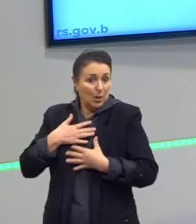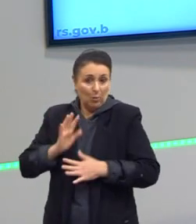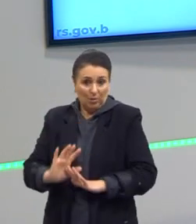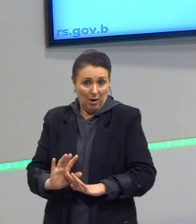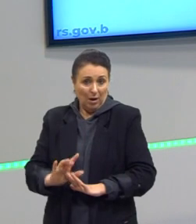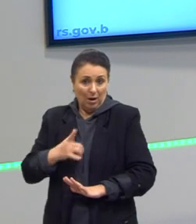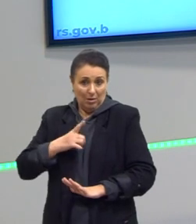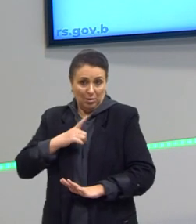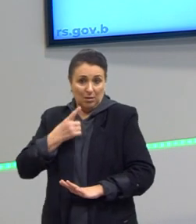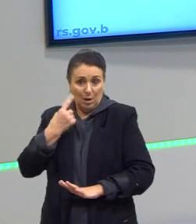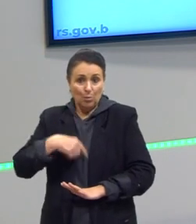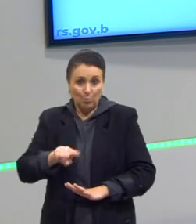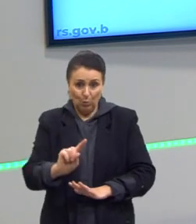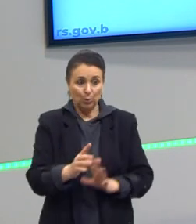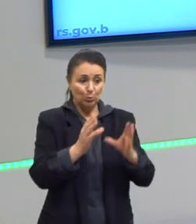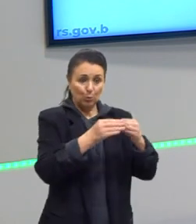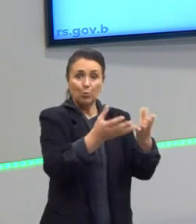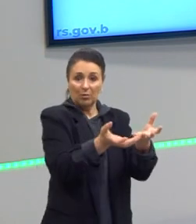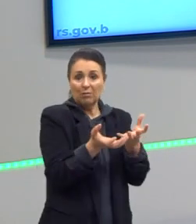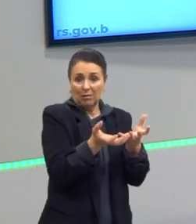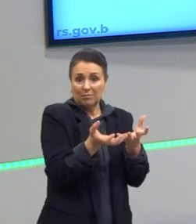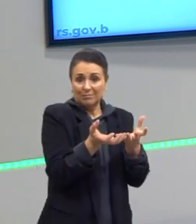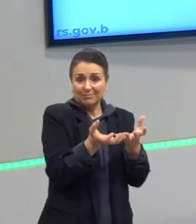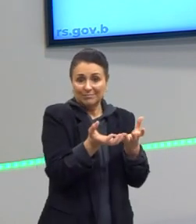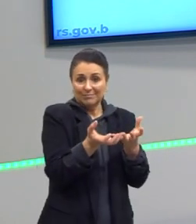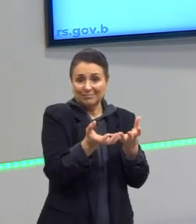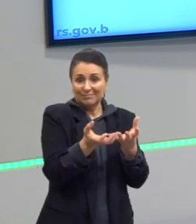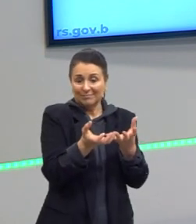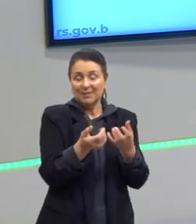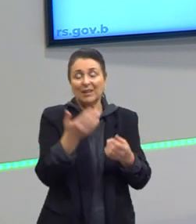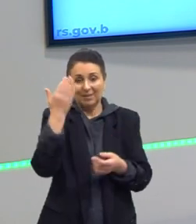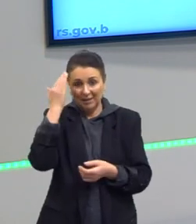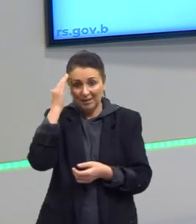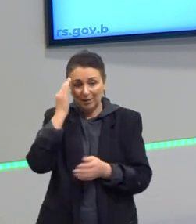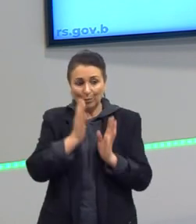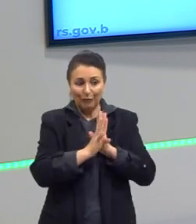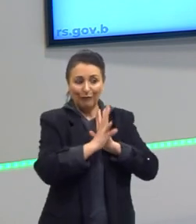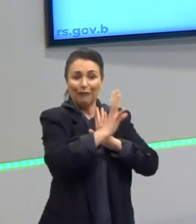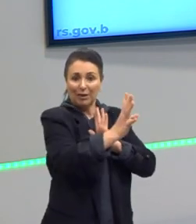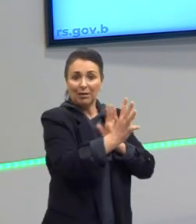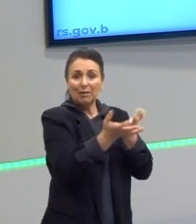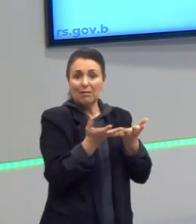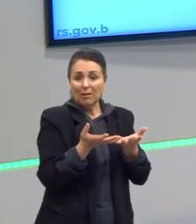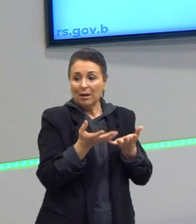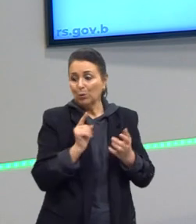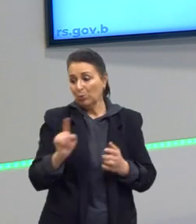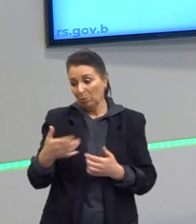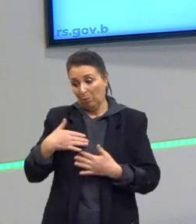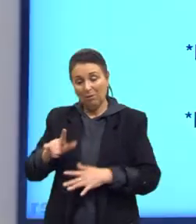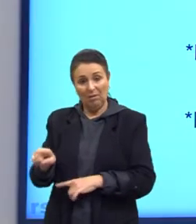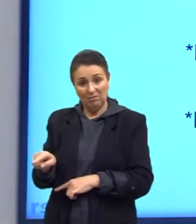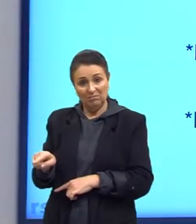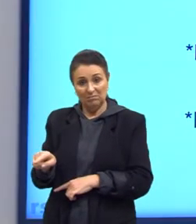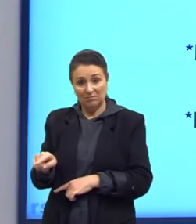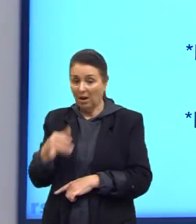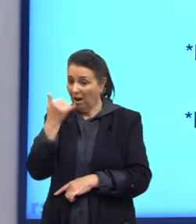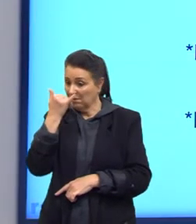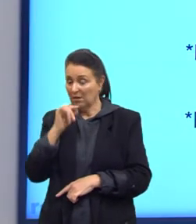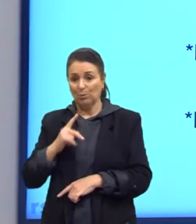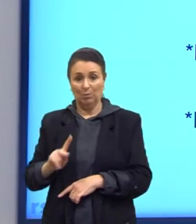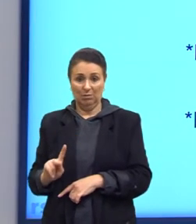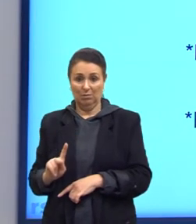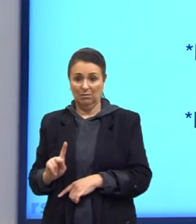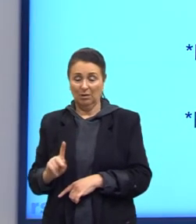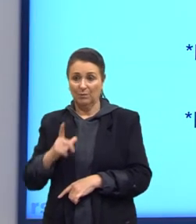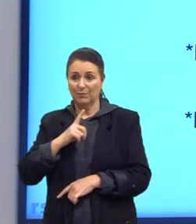tem um exército de reserva que vai trabalhar por bem menos, certo? E tudo isso é uma desumanização. E aqui eu trago também uma imagem